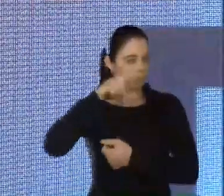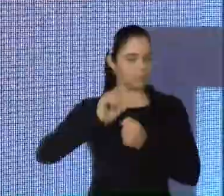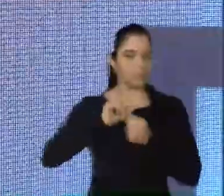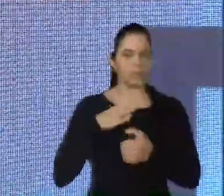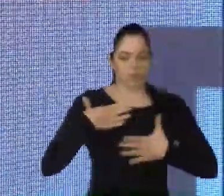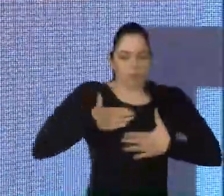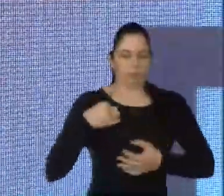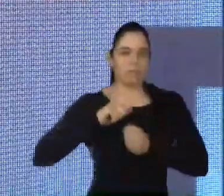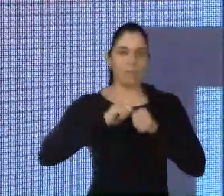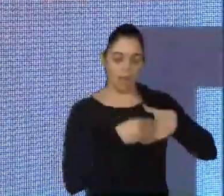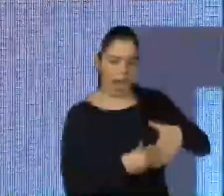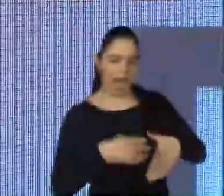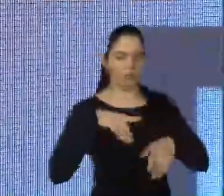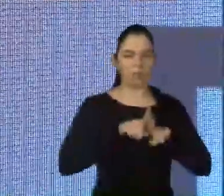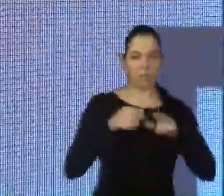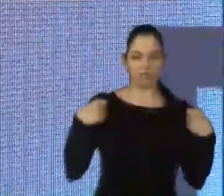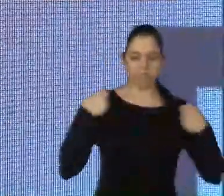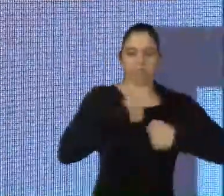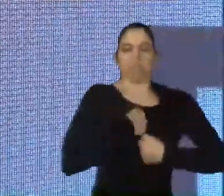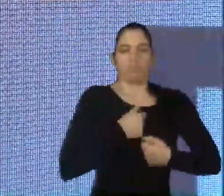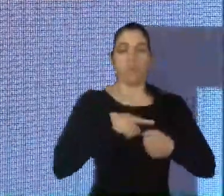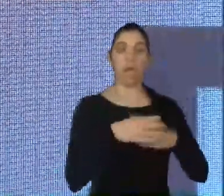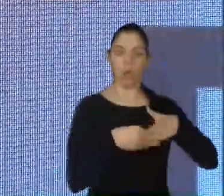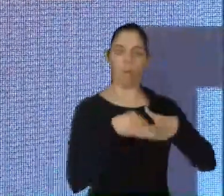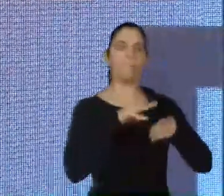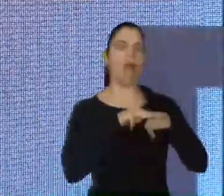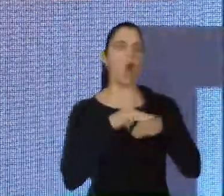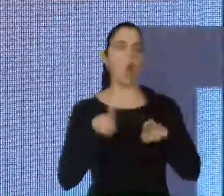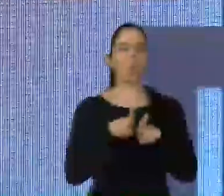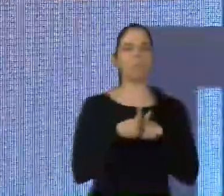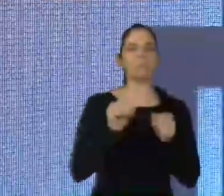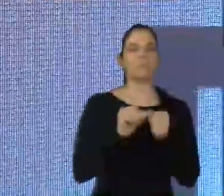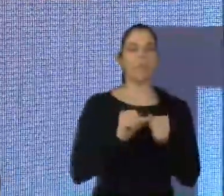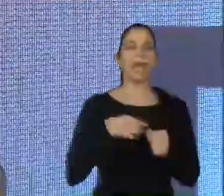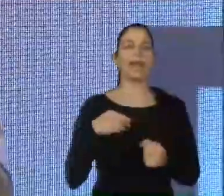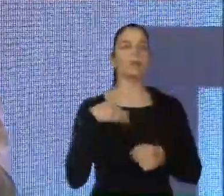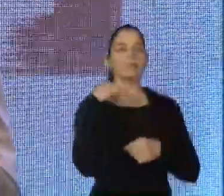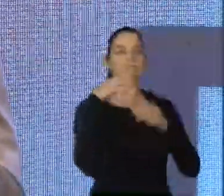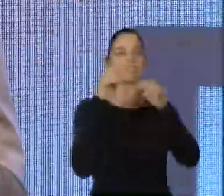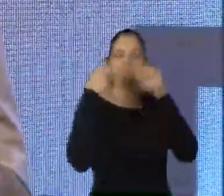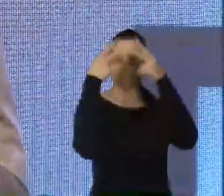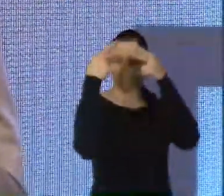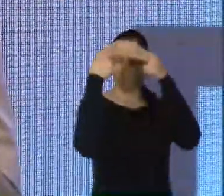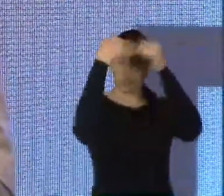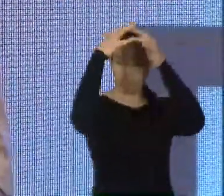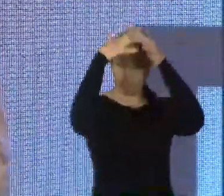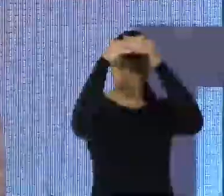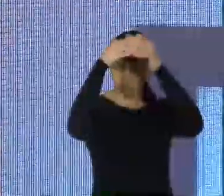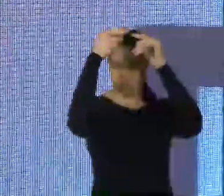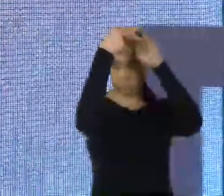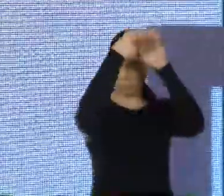camisa azul marinho, uma calça caque e um mocassim marrom. Sou neurocirurgião e neurocientista, professor livre docente na